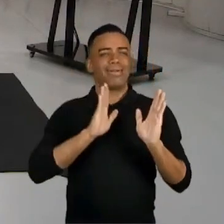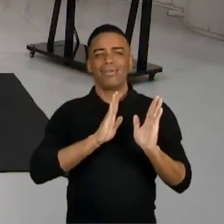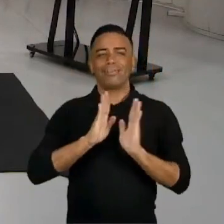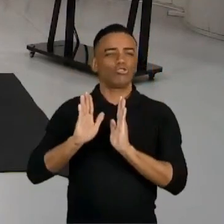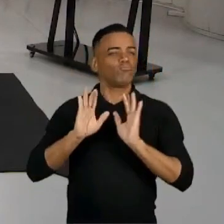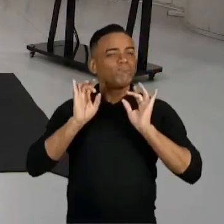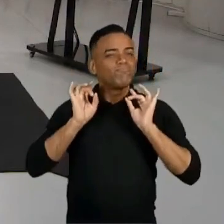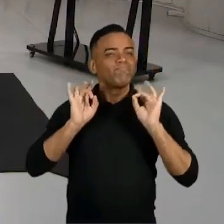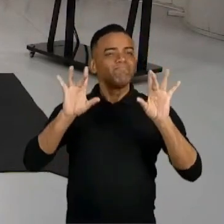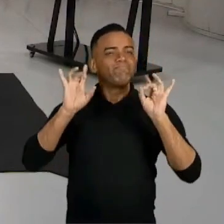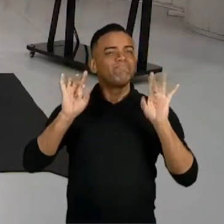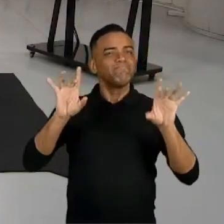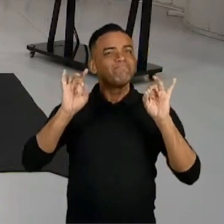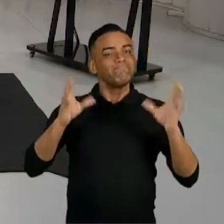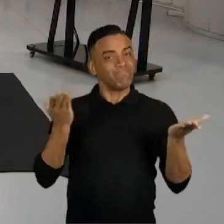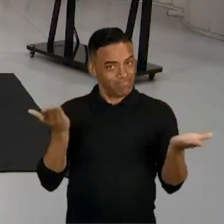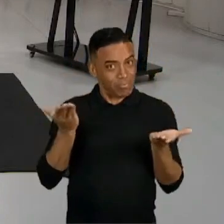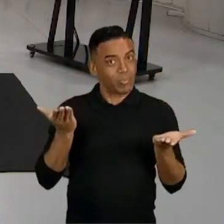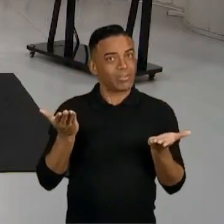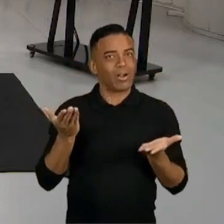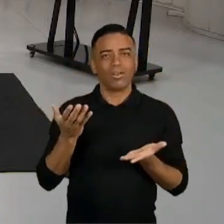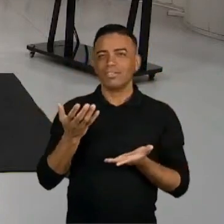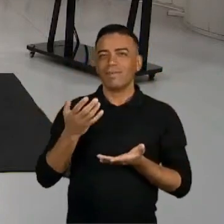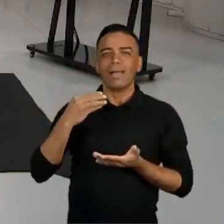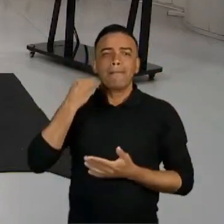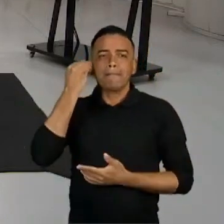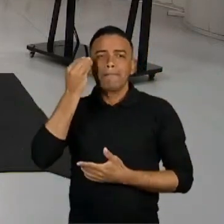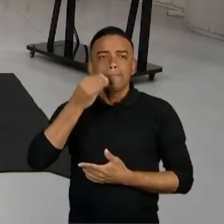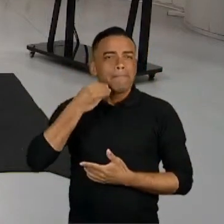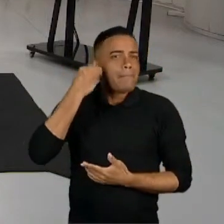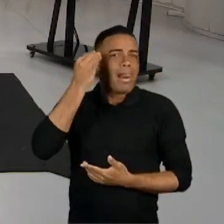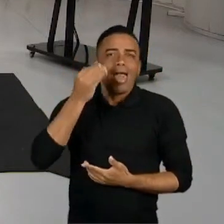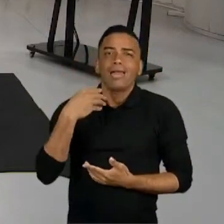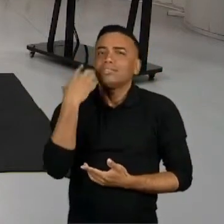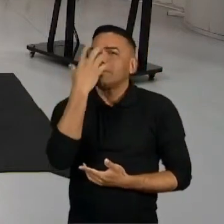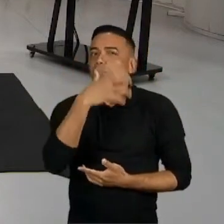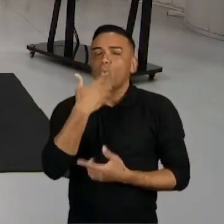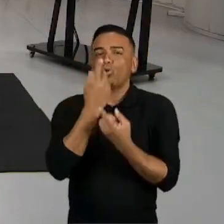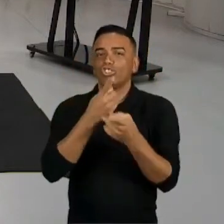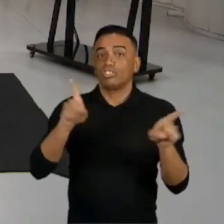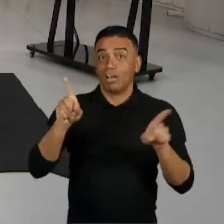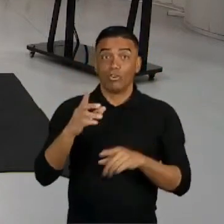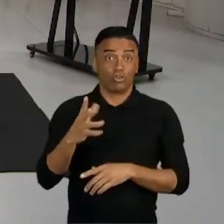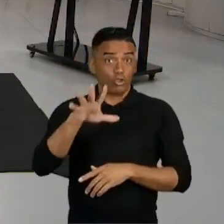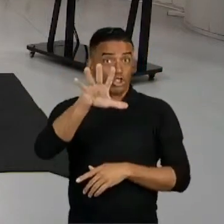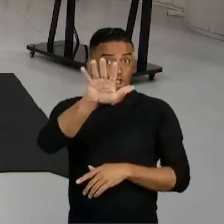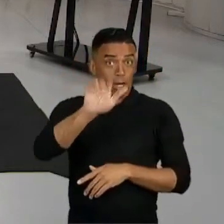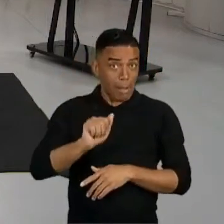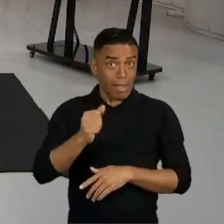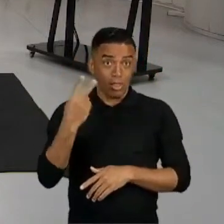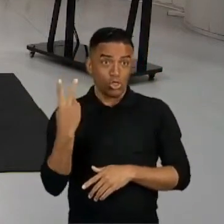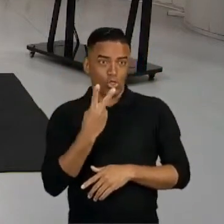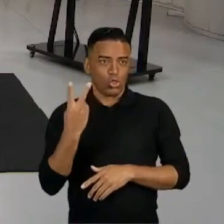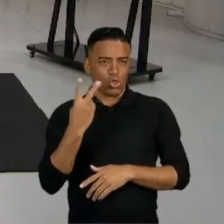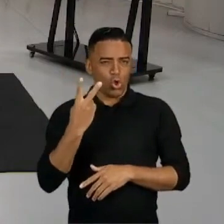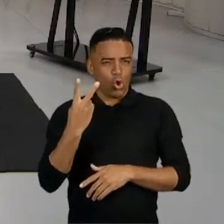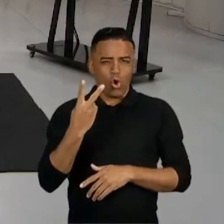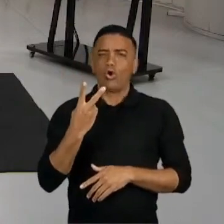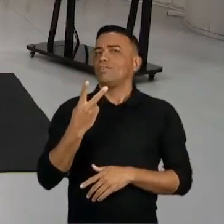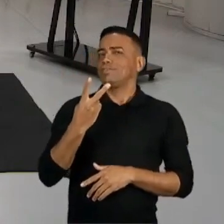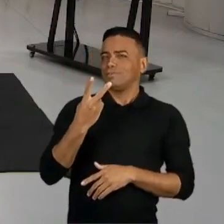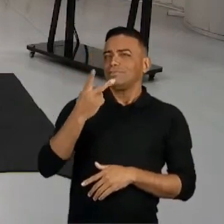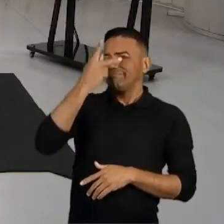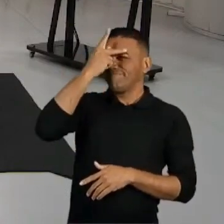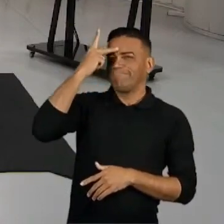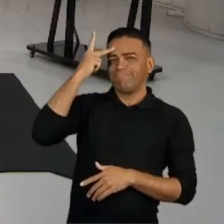importante dessa aula que é uma apreciação musical. Vou chamar dois grandes músicos aqui para tocar para a gente.